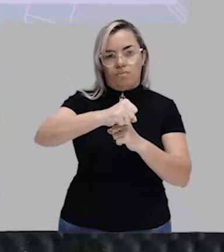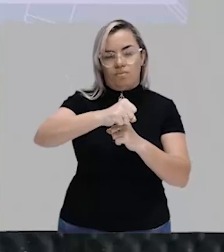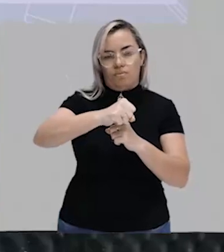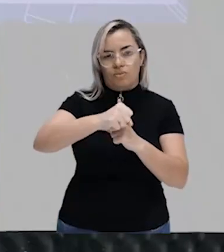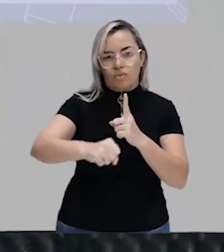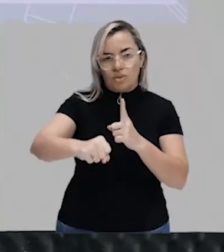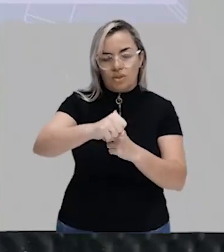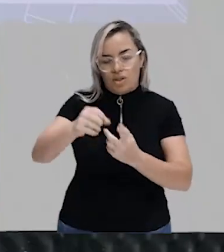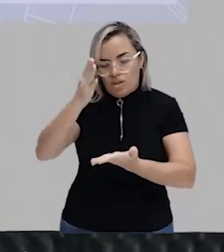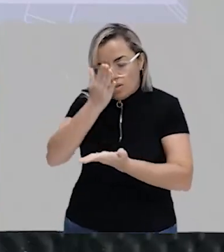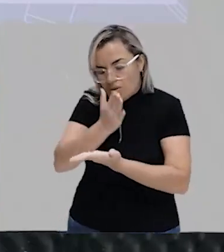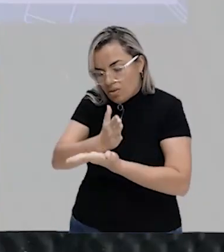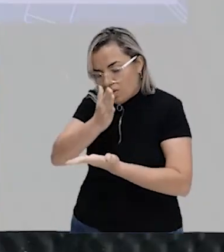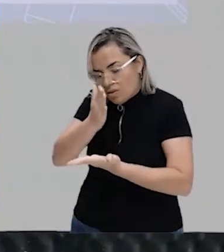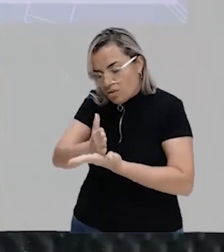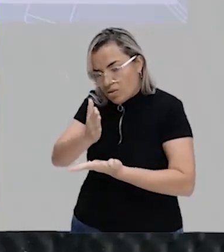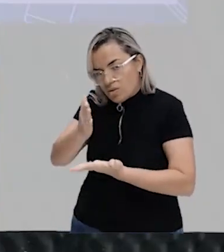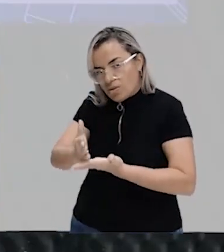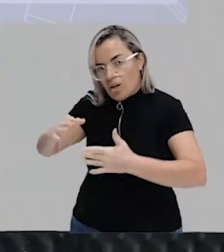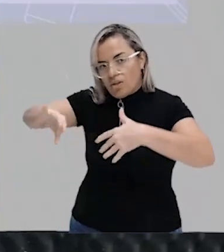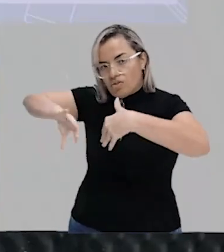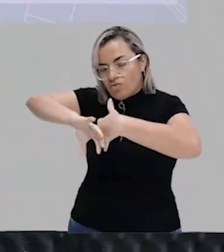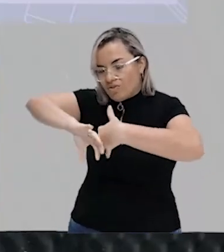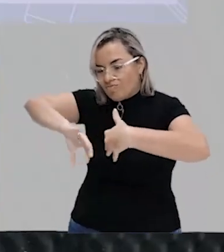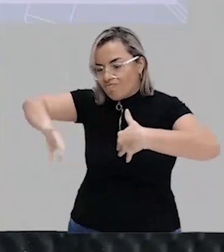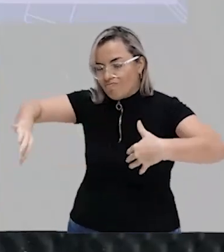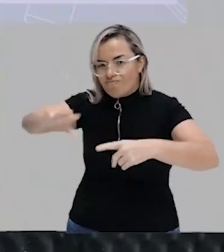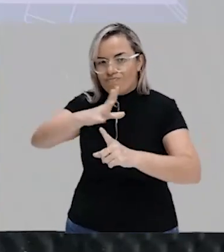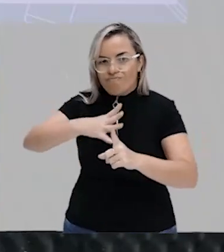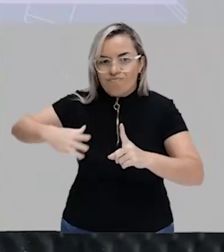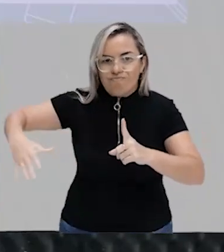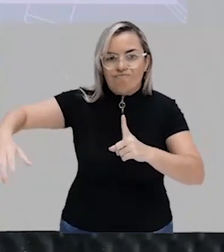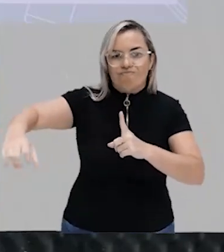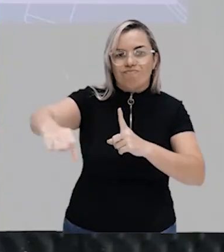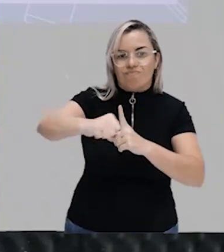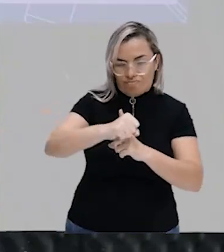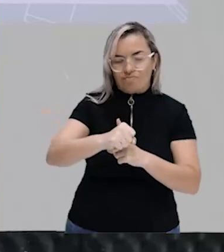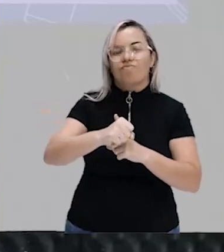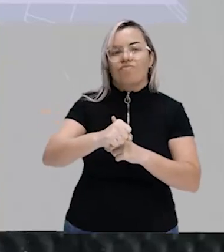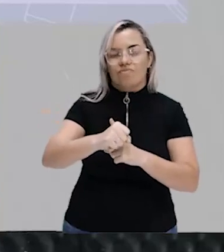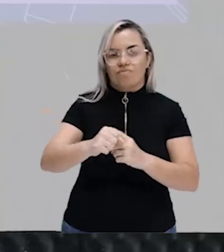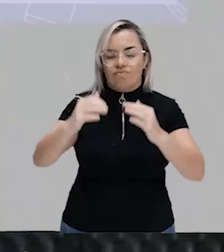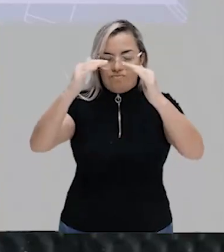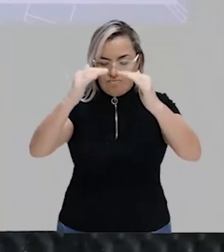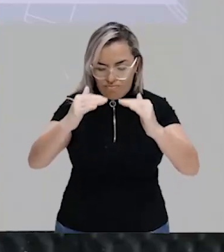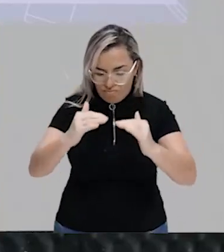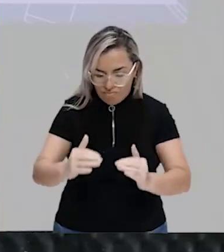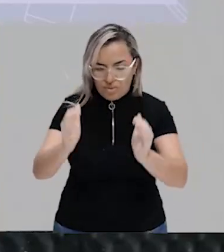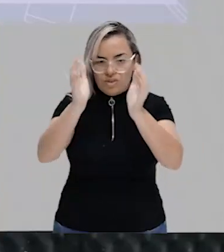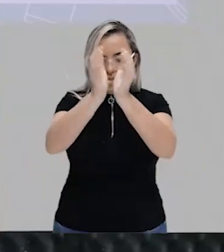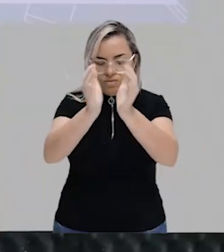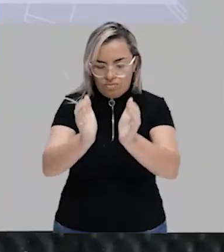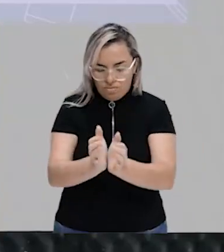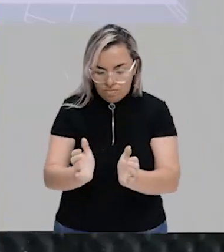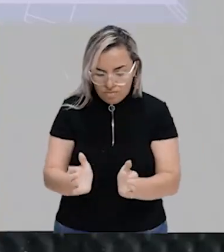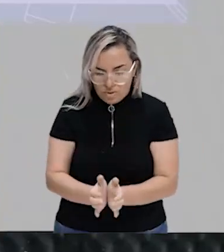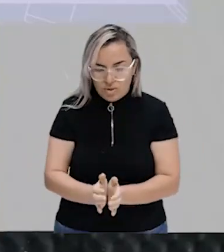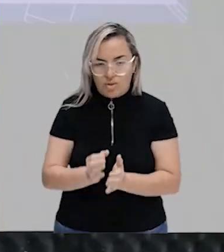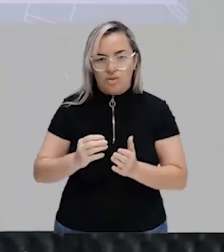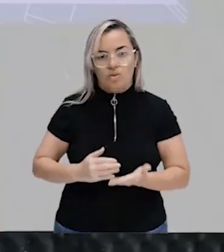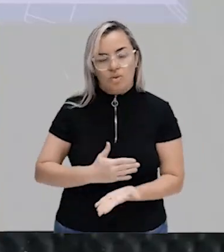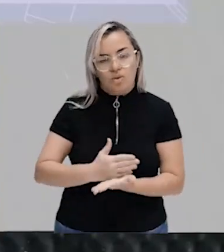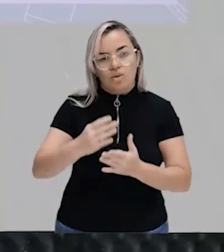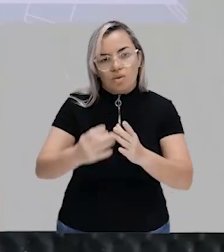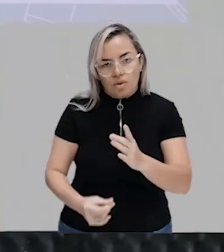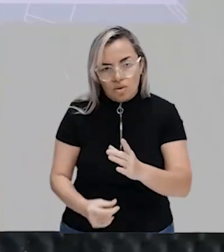estratificação, a divisão da sociedade em camadas, a gente fala de classes somente a partir do capitalismo.